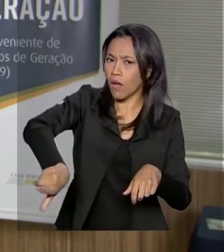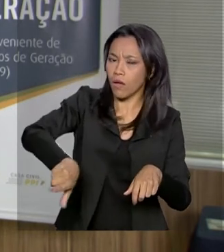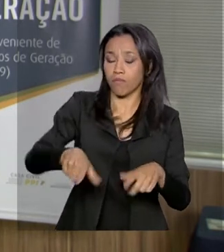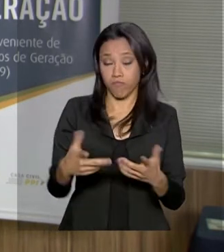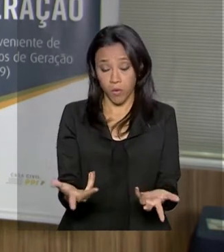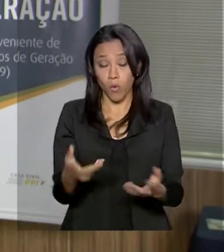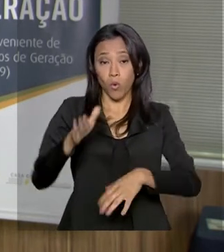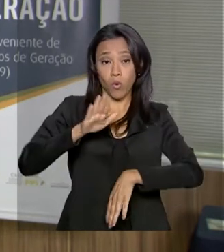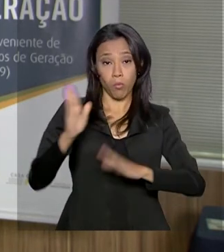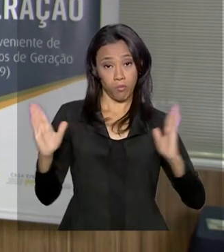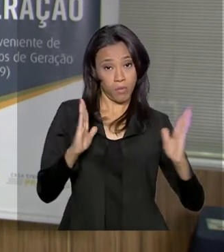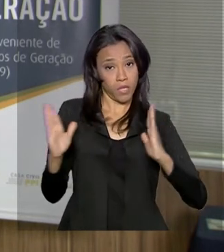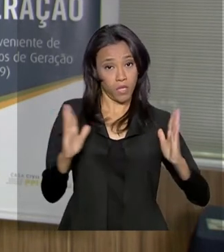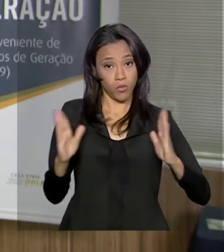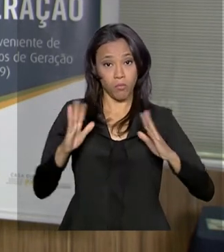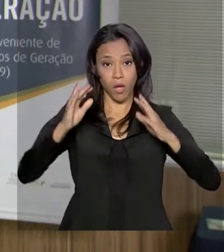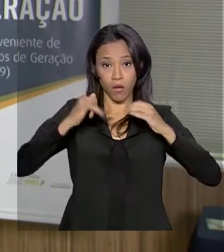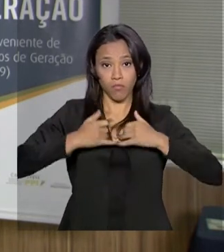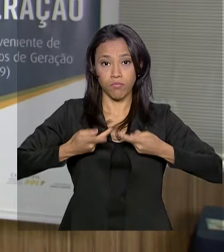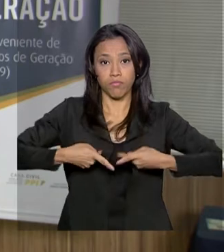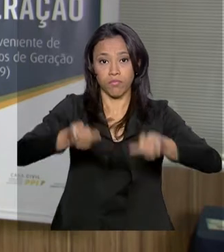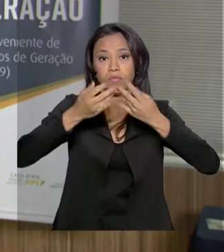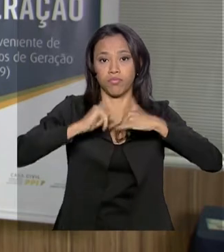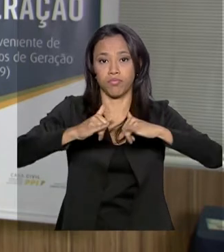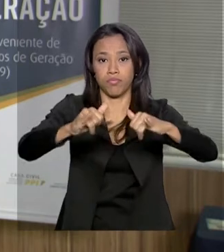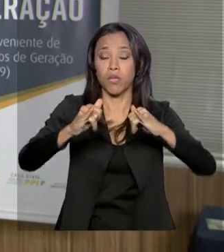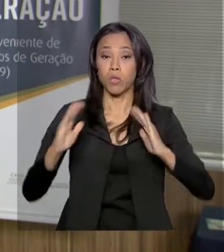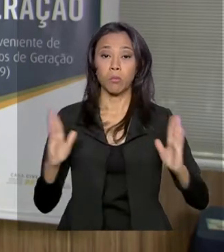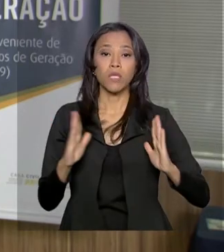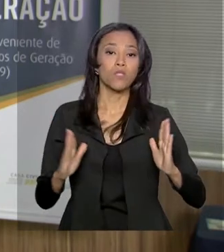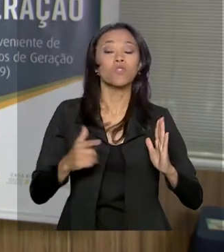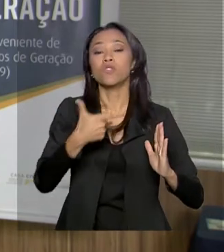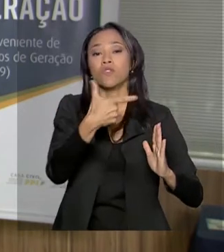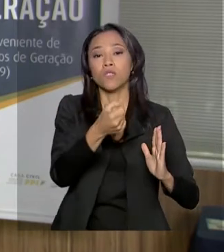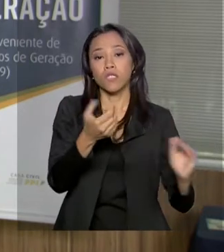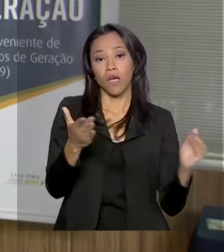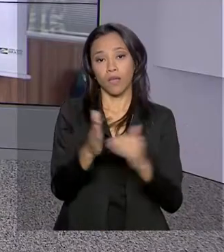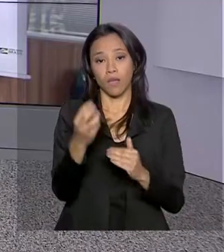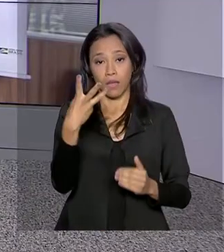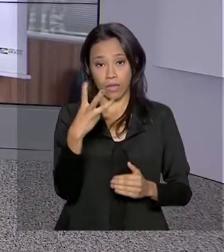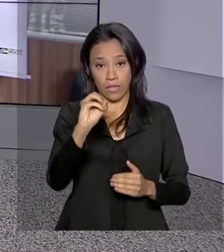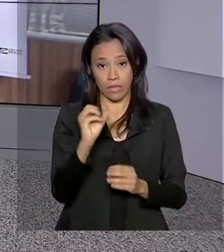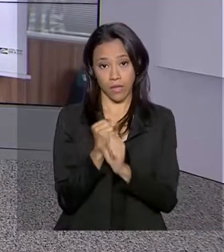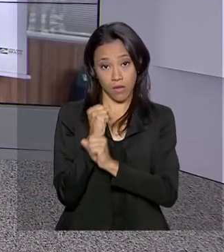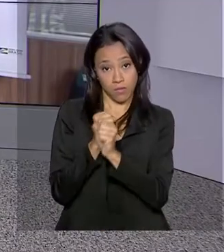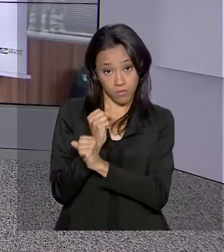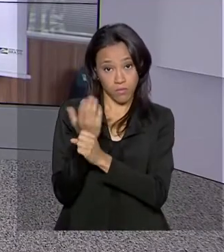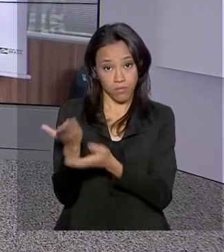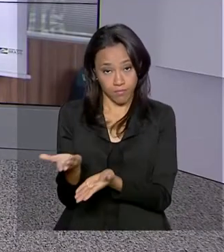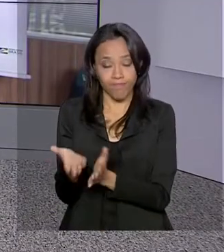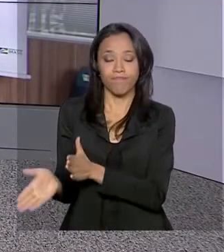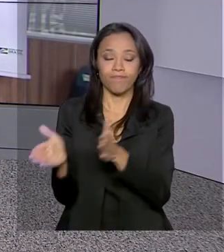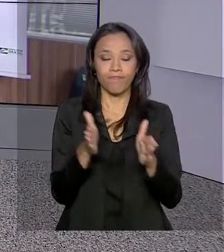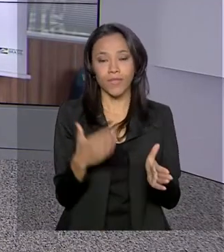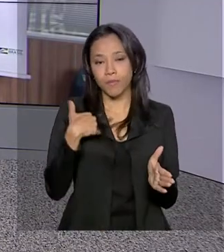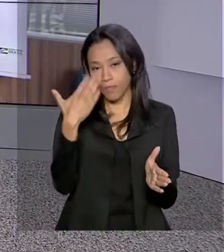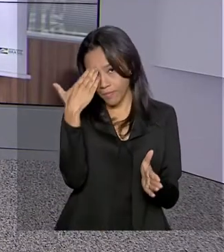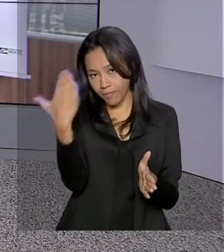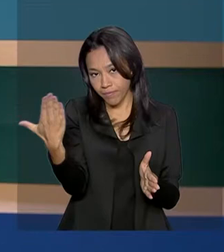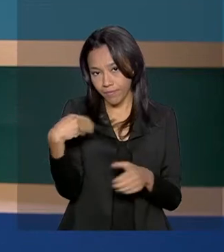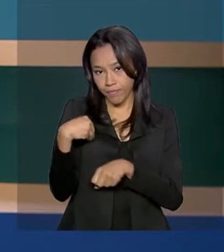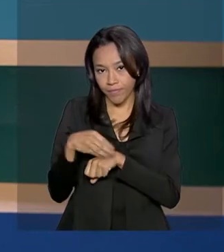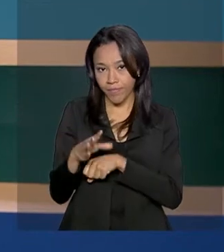fornecimento varia entre 20 e 30 anos. Mara. Obrigada pelas suas informações, Ricardo.